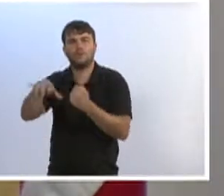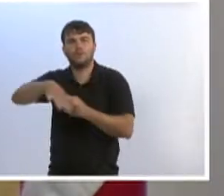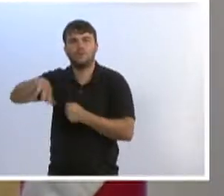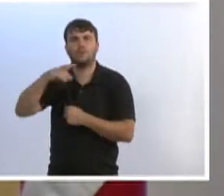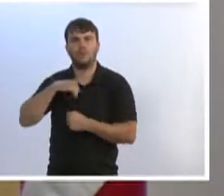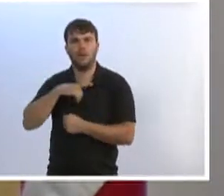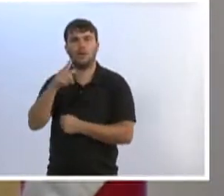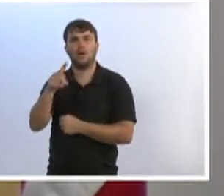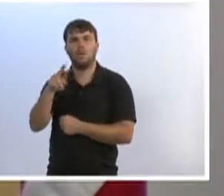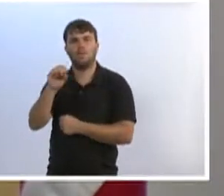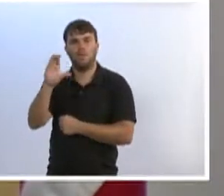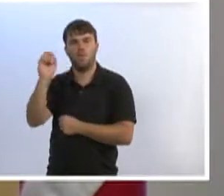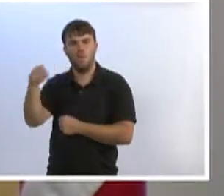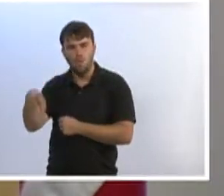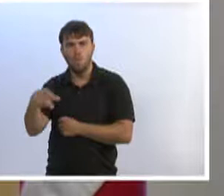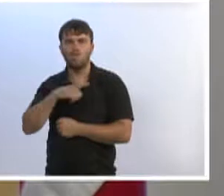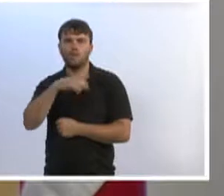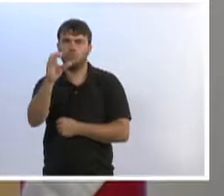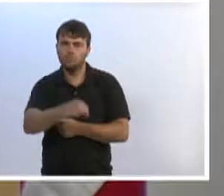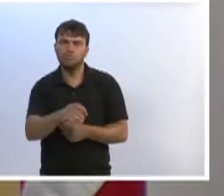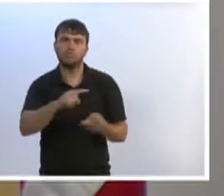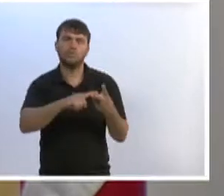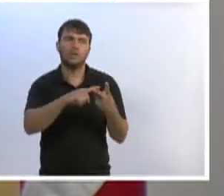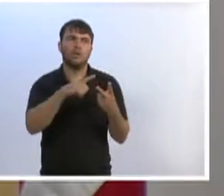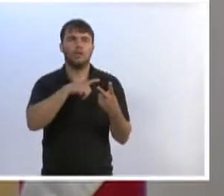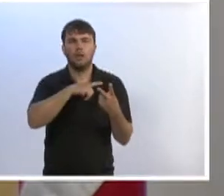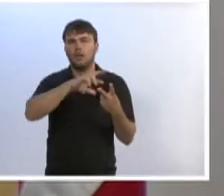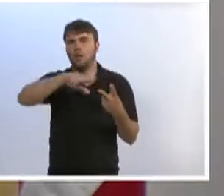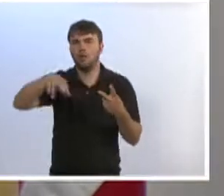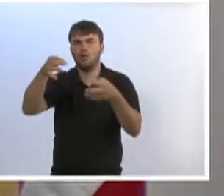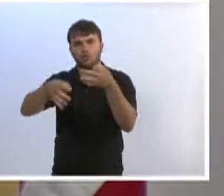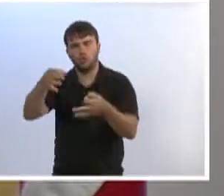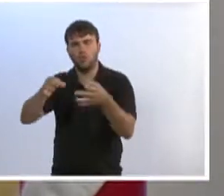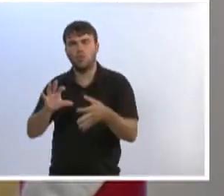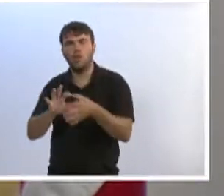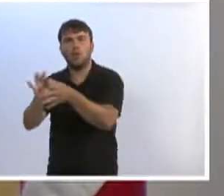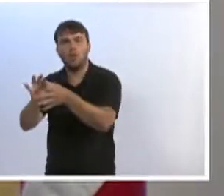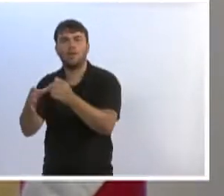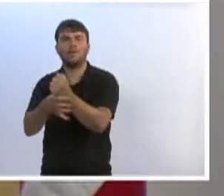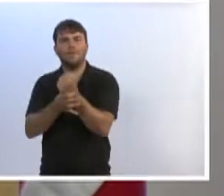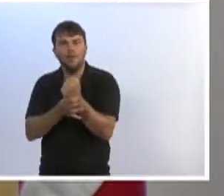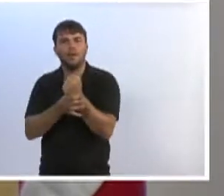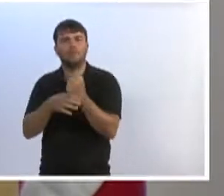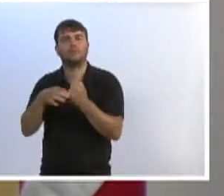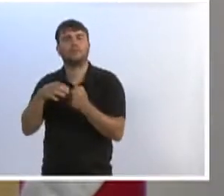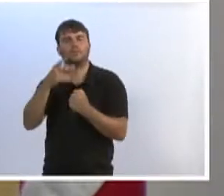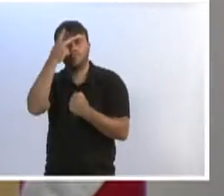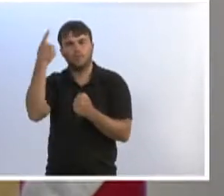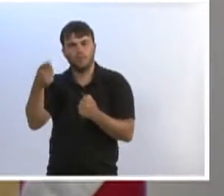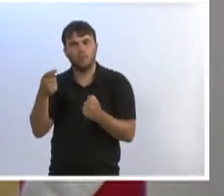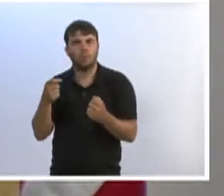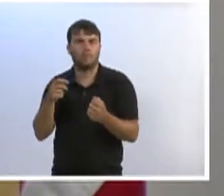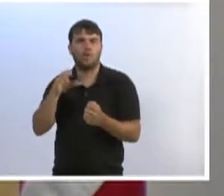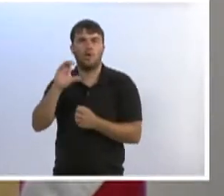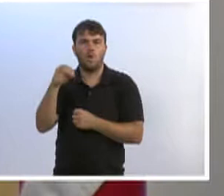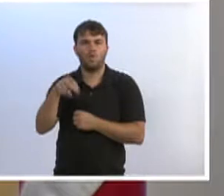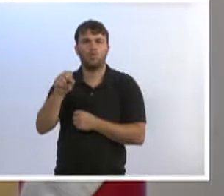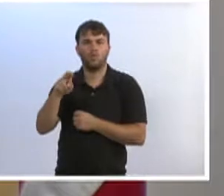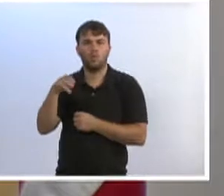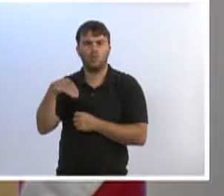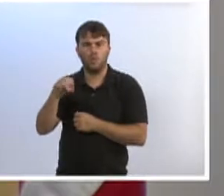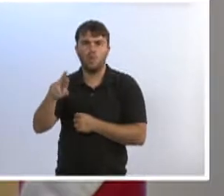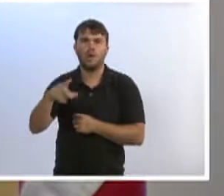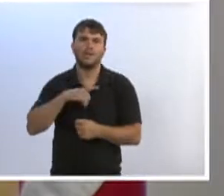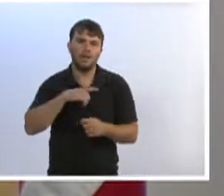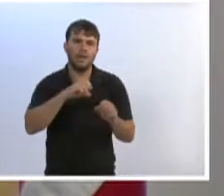temos os PROCONs, que são ligados à defesa do consumidor, nós temos o Judiciário ligado à defesa do consumidor, existem assembleias legislativas que têm a